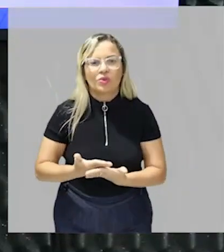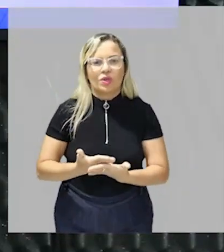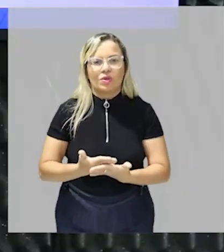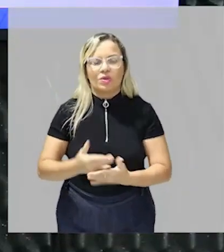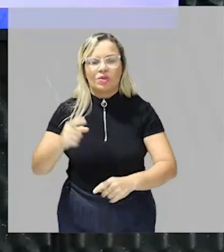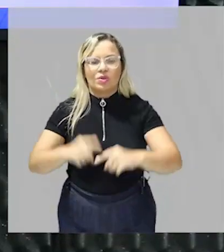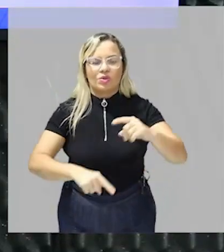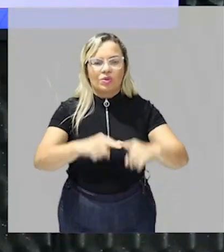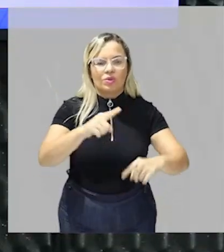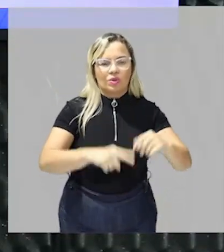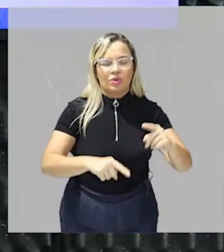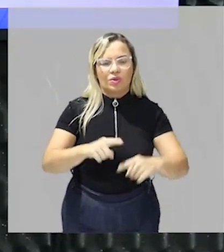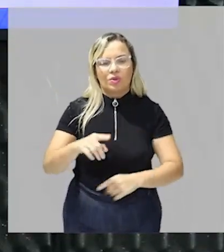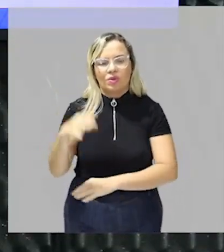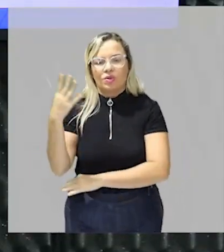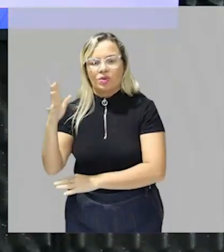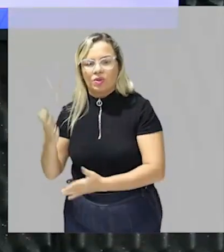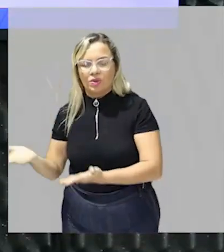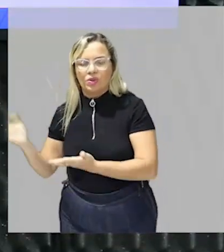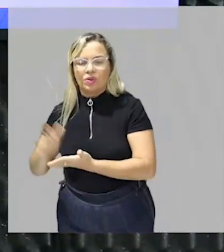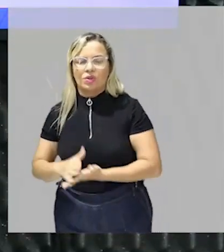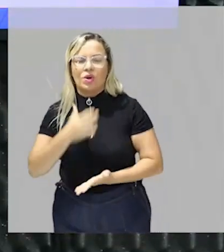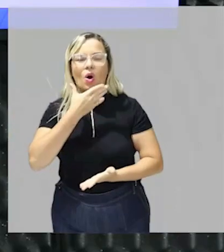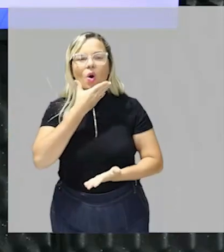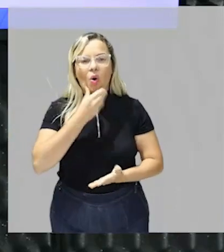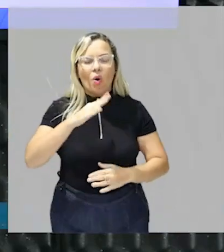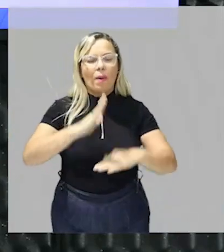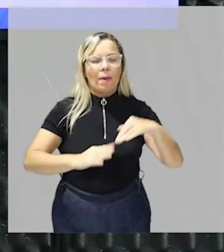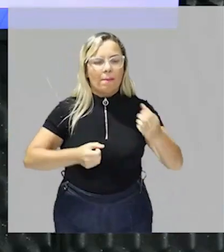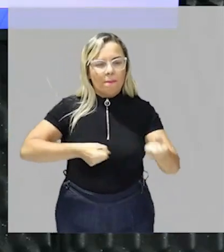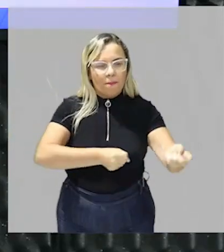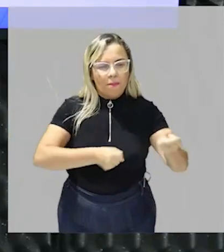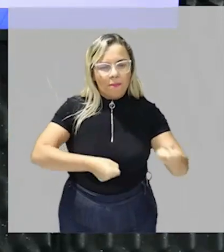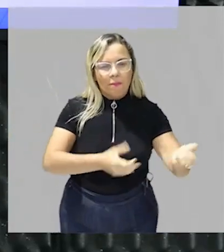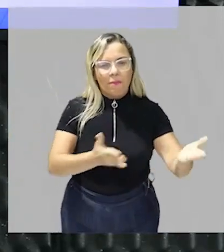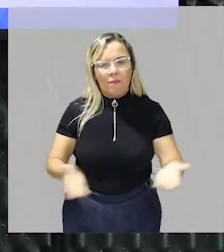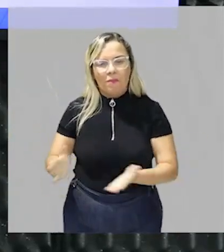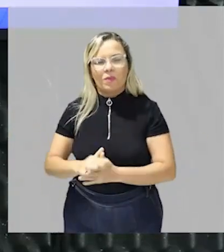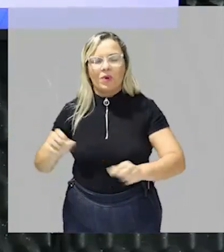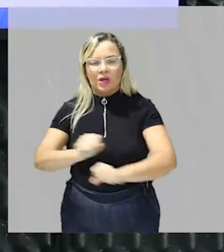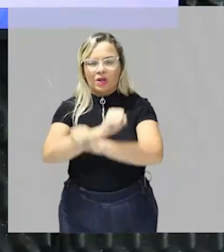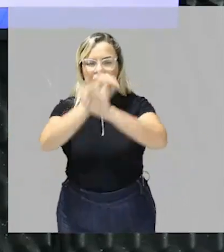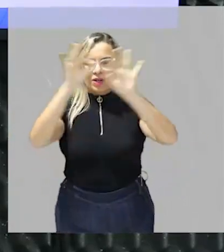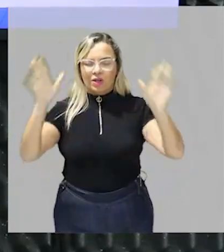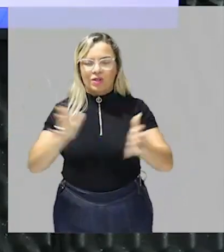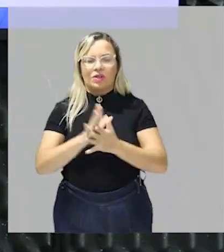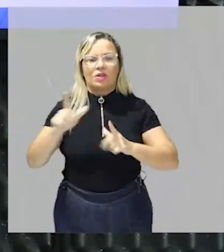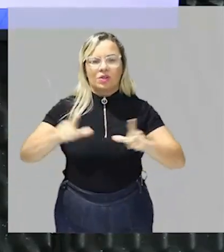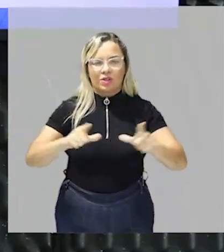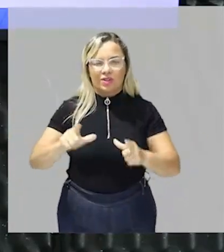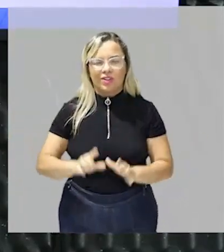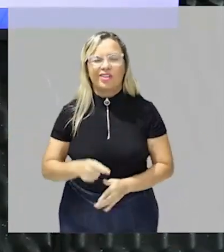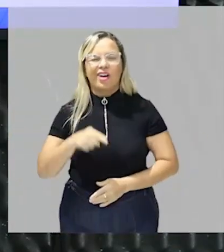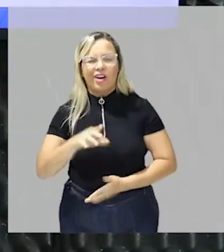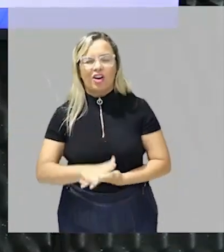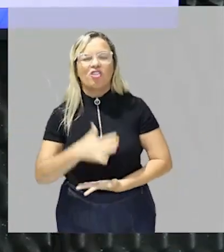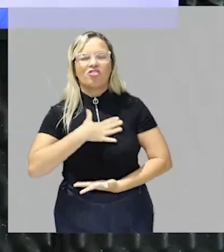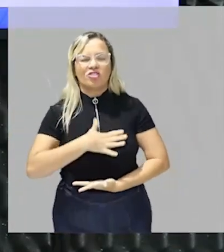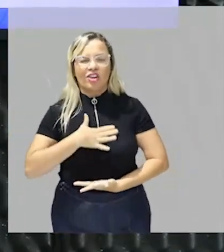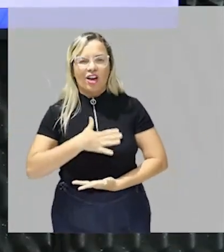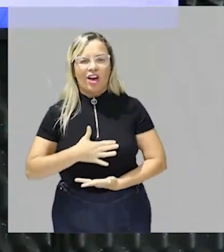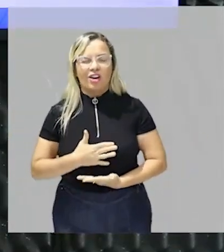seu trabalho então evidencia a extrema devoção do carpinteiro ao seu ofício e aí galera gostaram da aula de hoje?